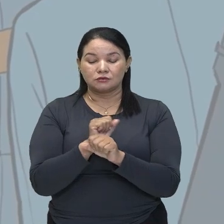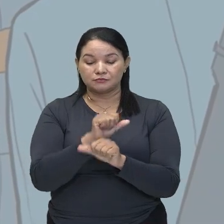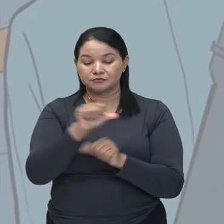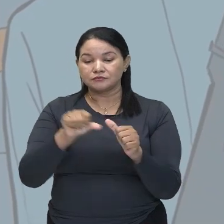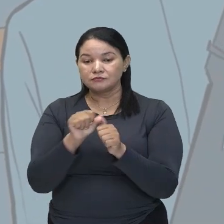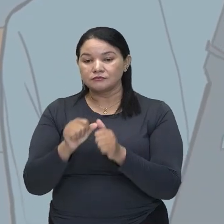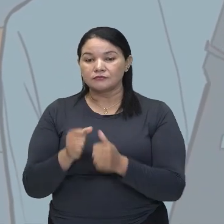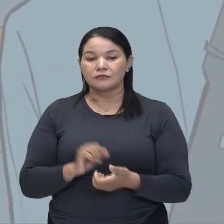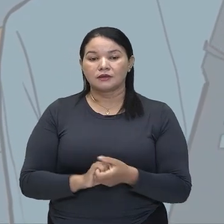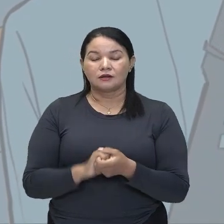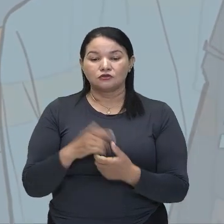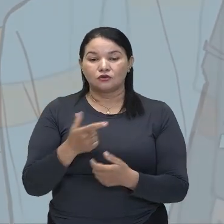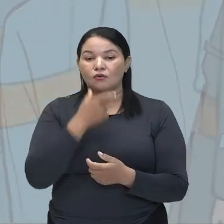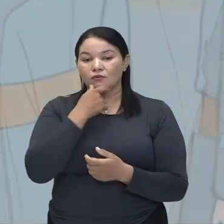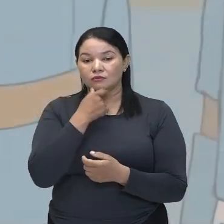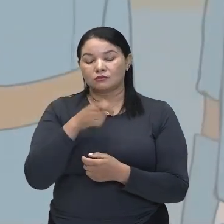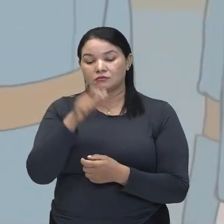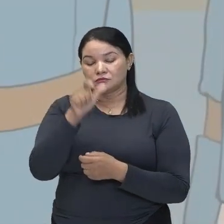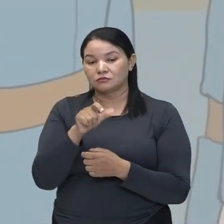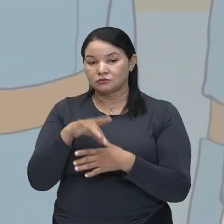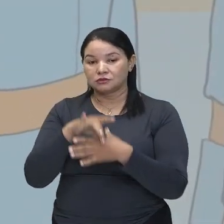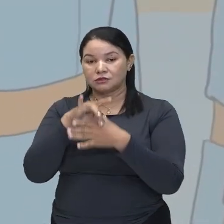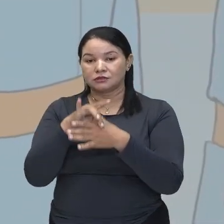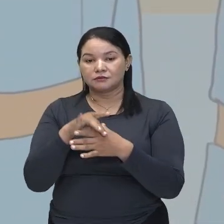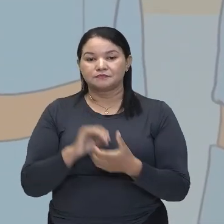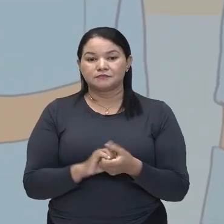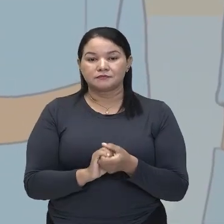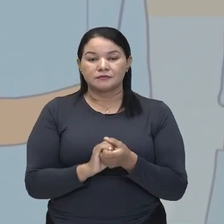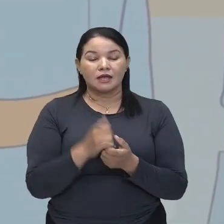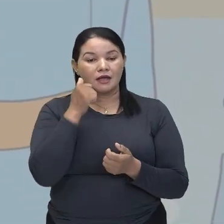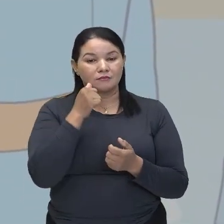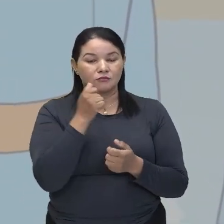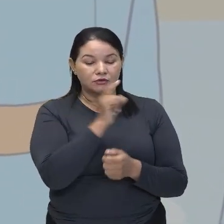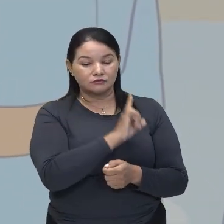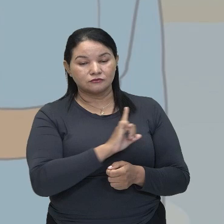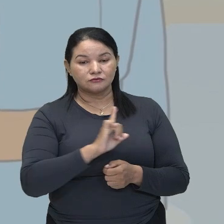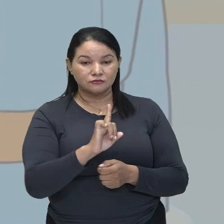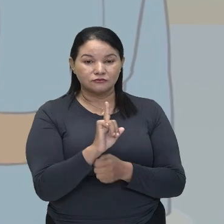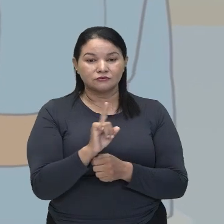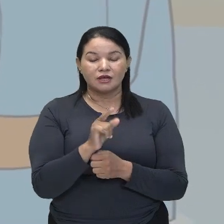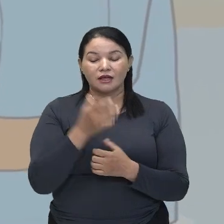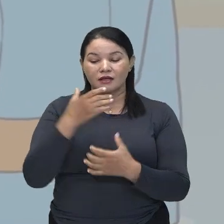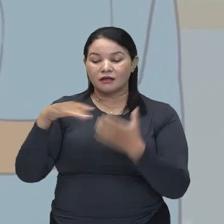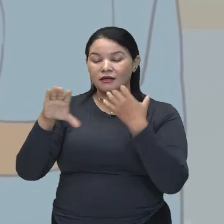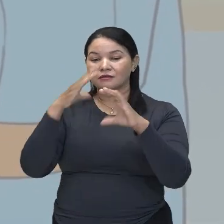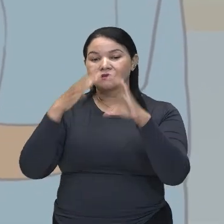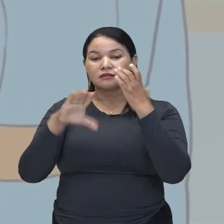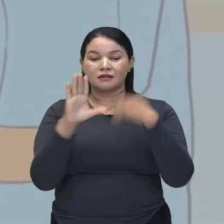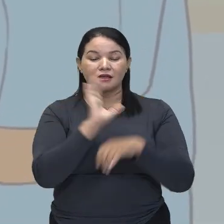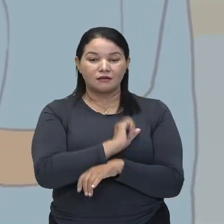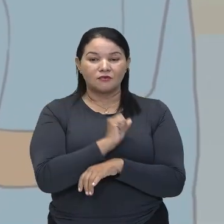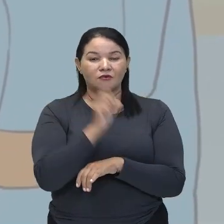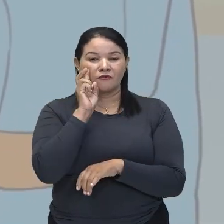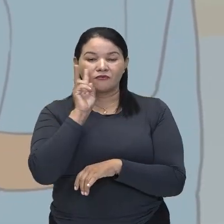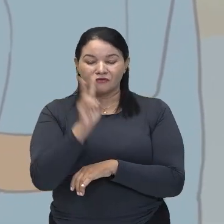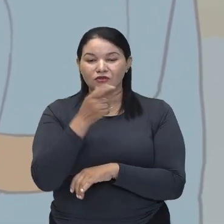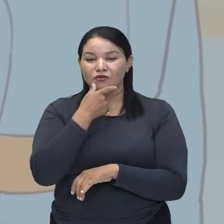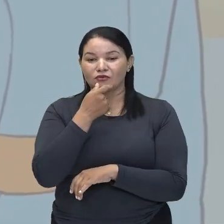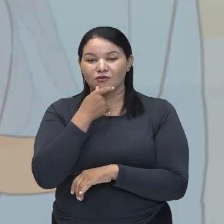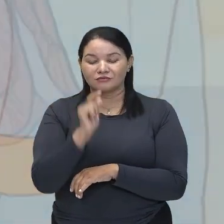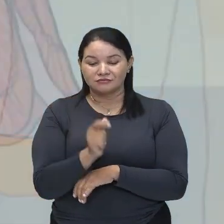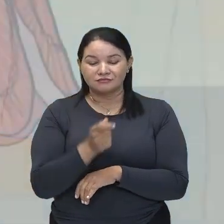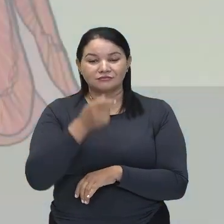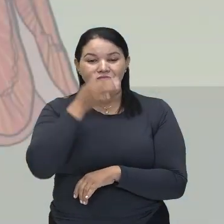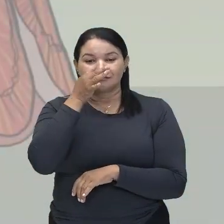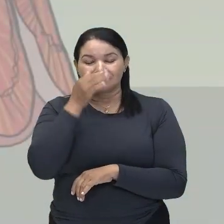eles, está Dom José. Carmen surge no meio da multidão, Cantando sobre amor. Ao ver Dom José, Joga-lhe uma